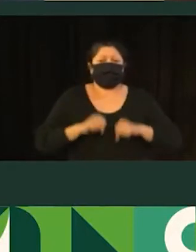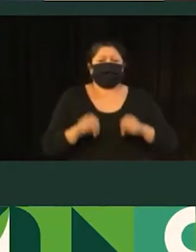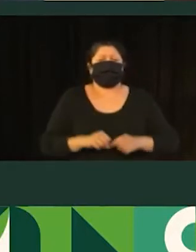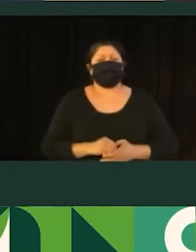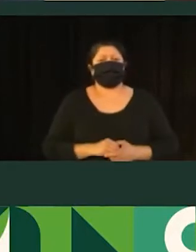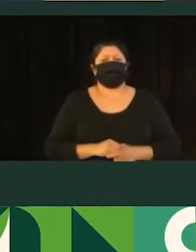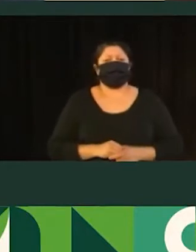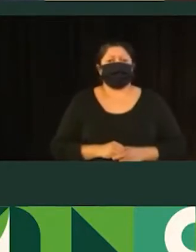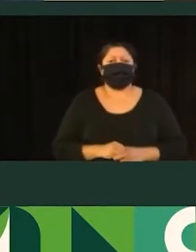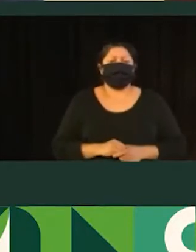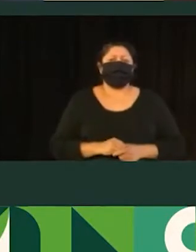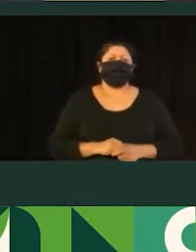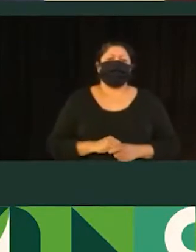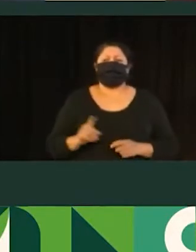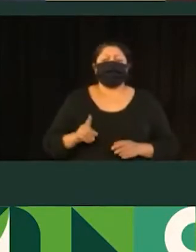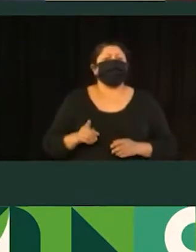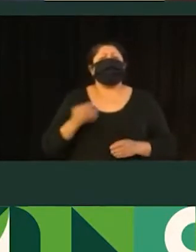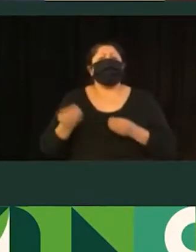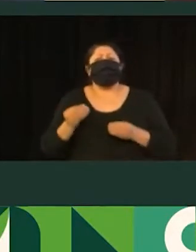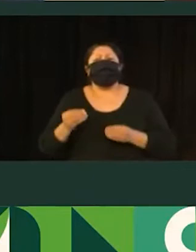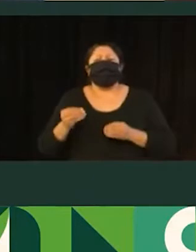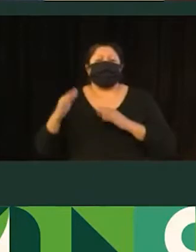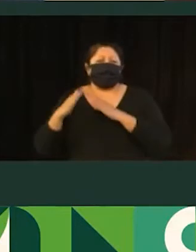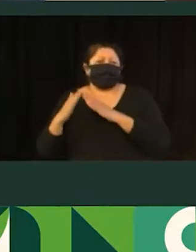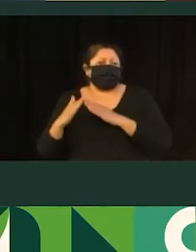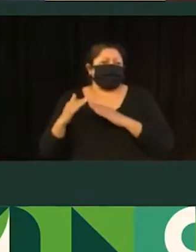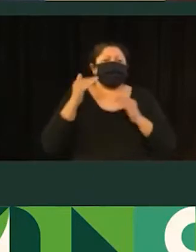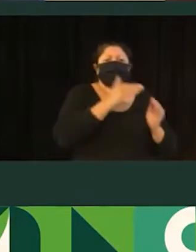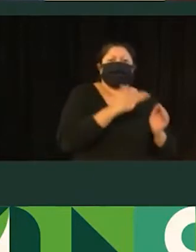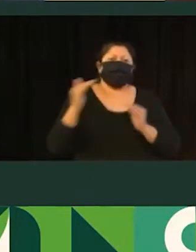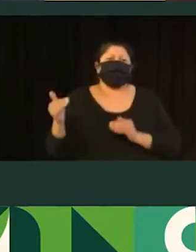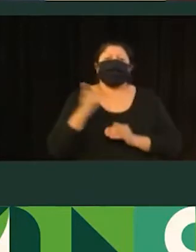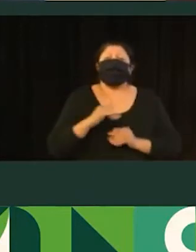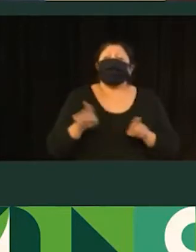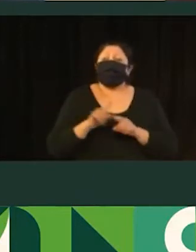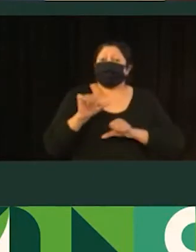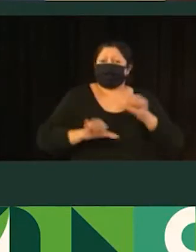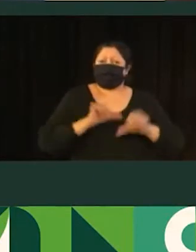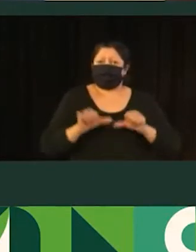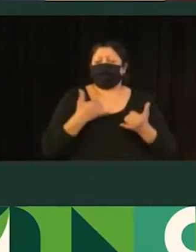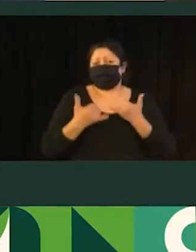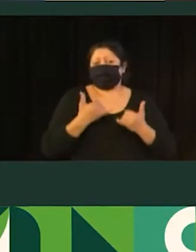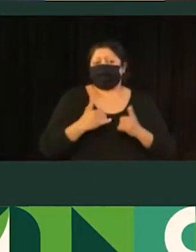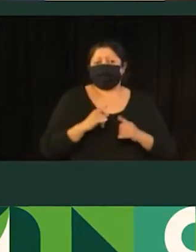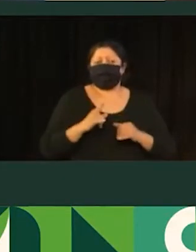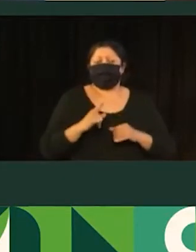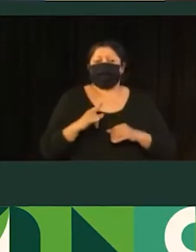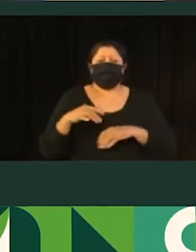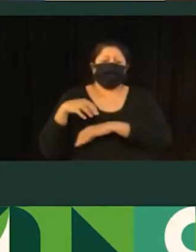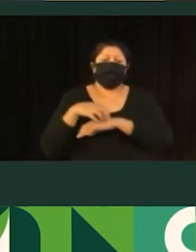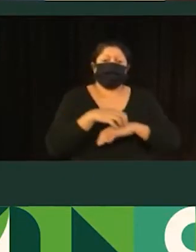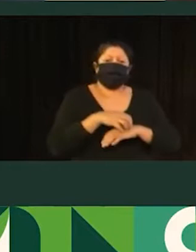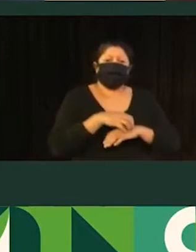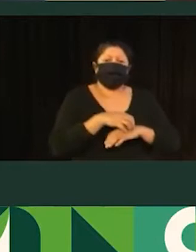Então, aqui, ainda, em relação a essas viagens domiciliares, então, em relação a modo, elas mudam também. Então, aqui, por exemplo, o transporte coletivo,